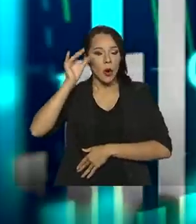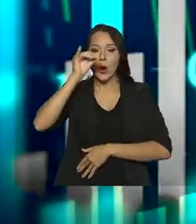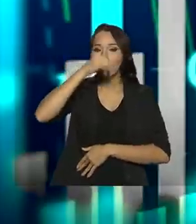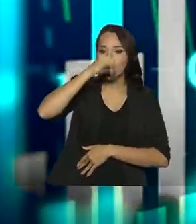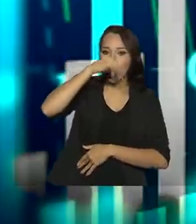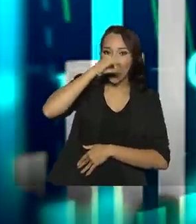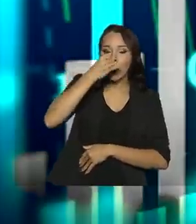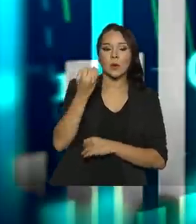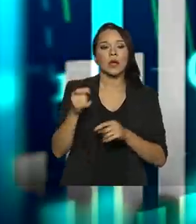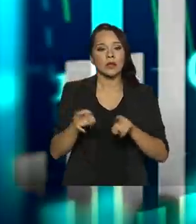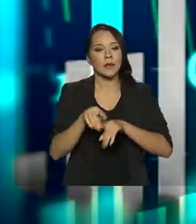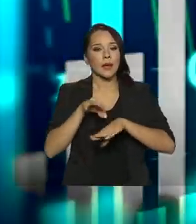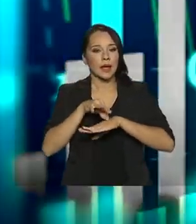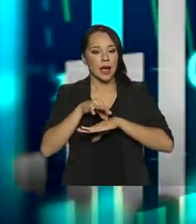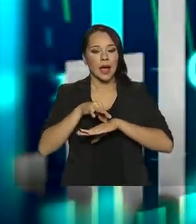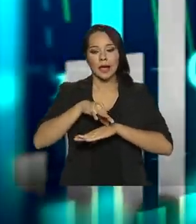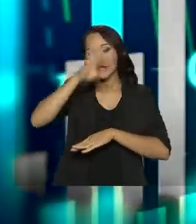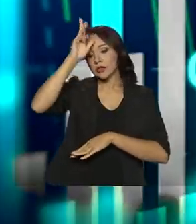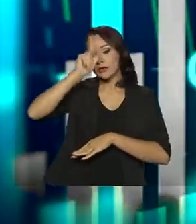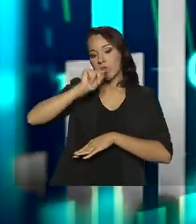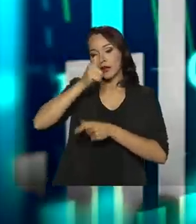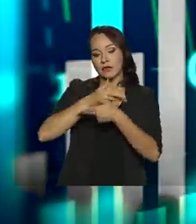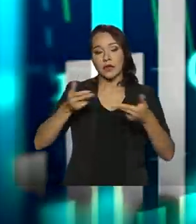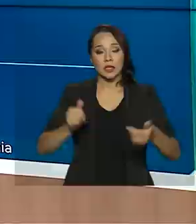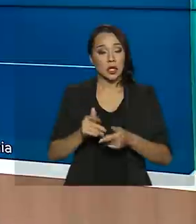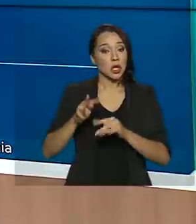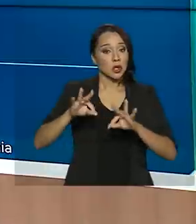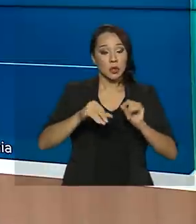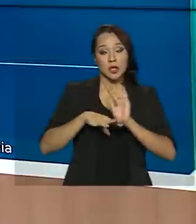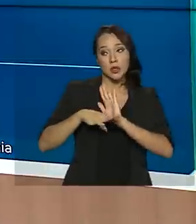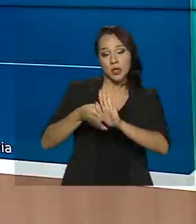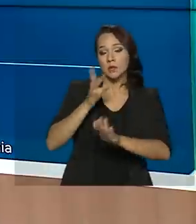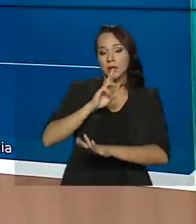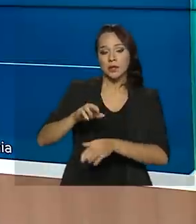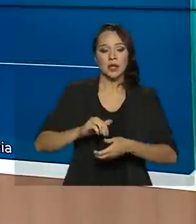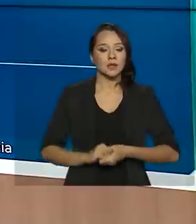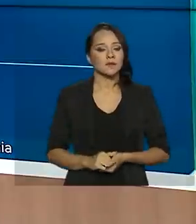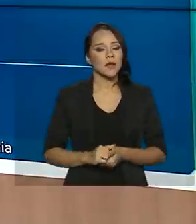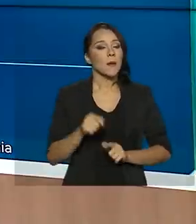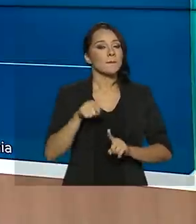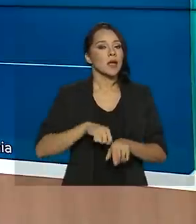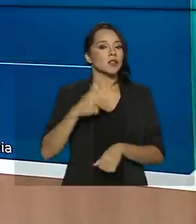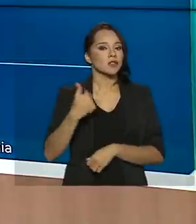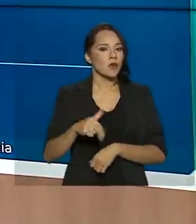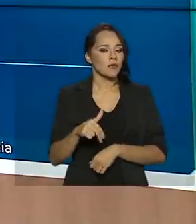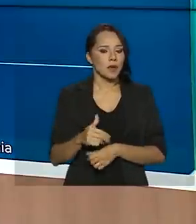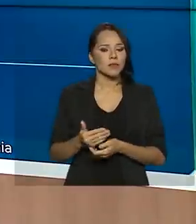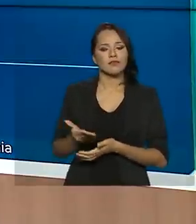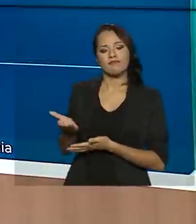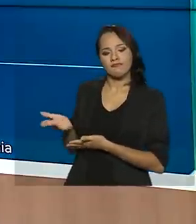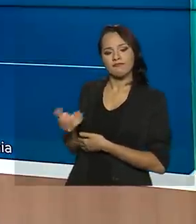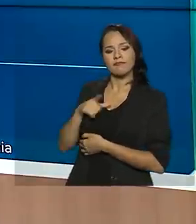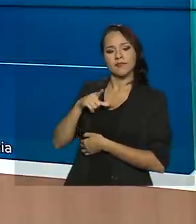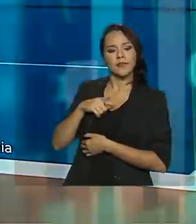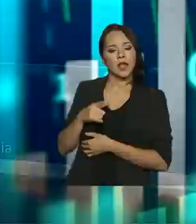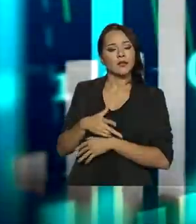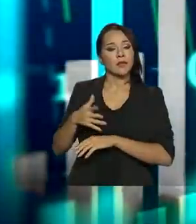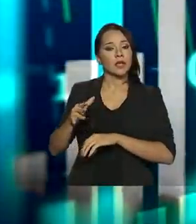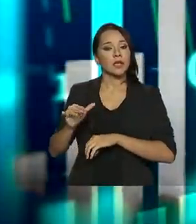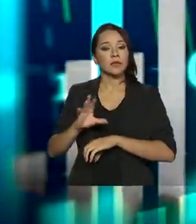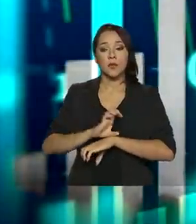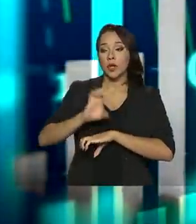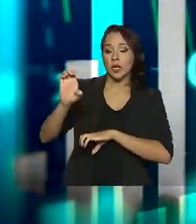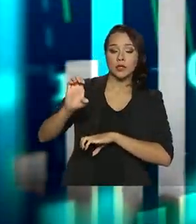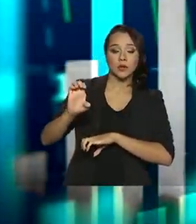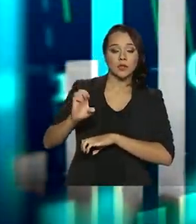de porco, também carne de aves. Todos eles contribuem para esse resultado. No mês de novembro, especificamente, nós tivemos exportações